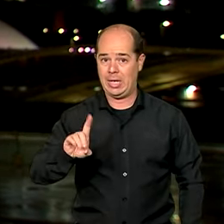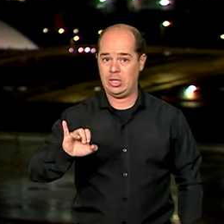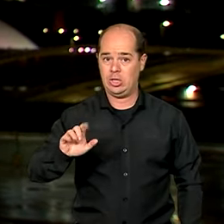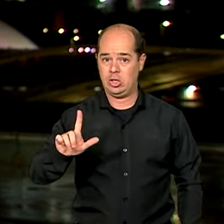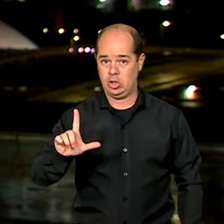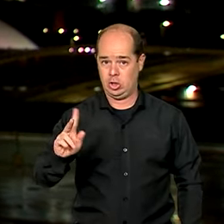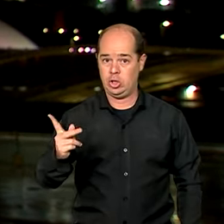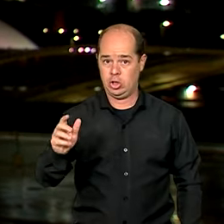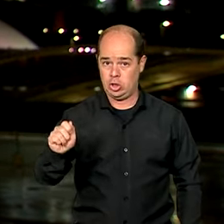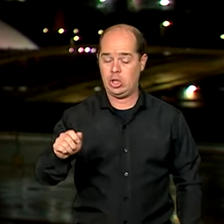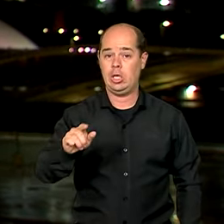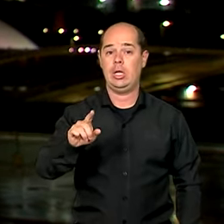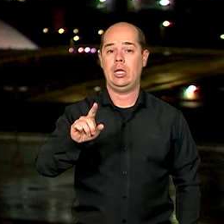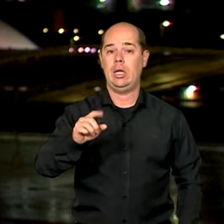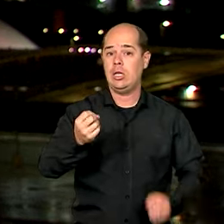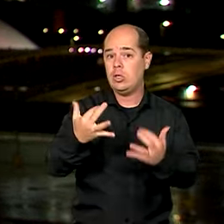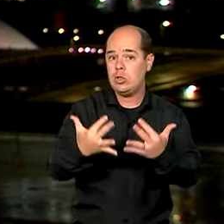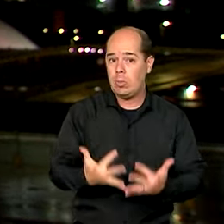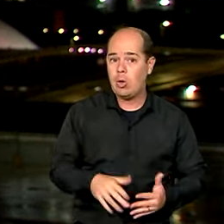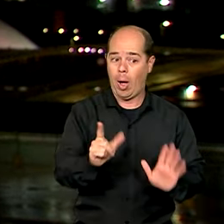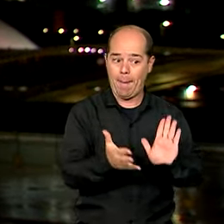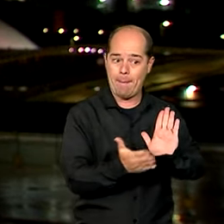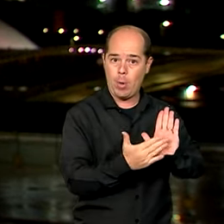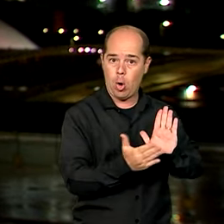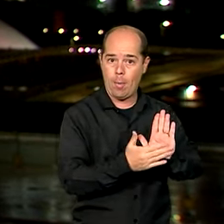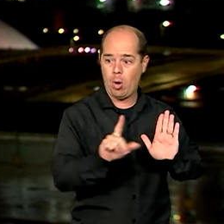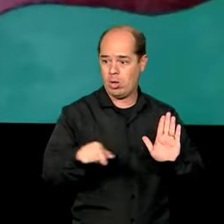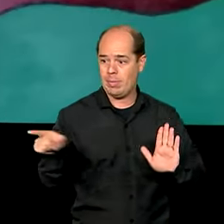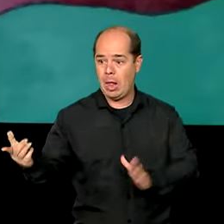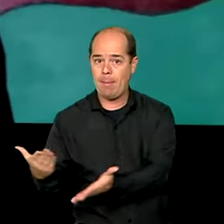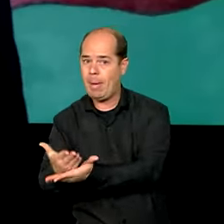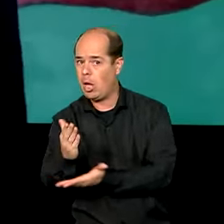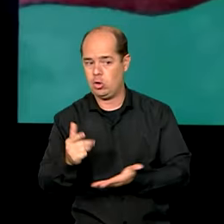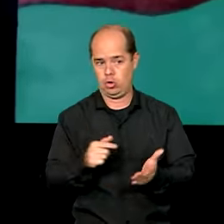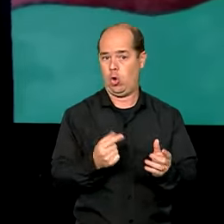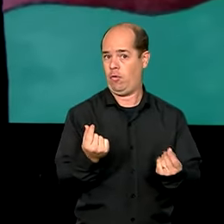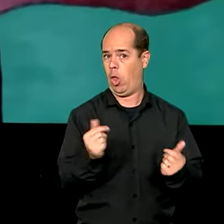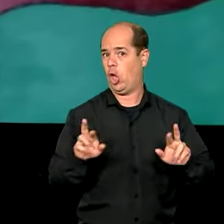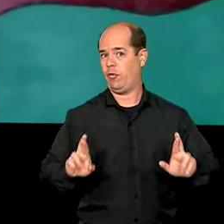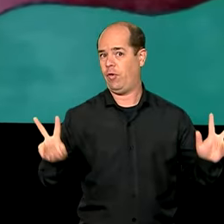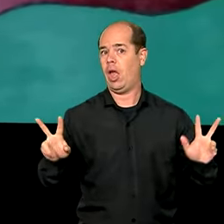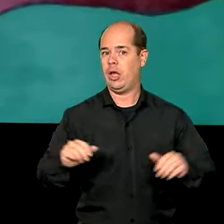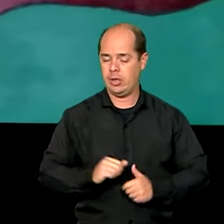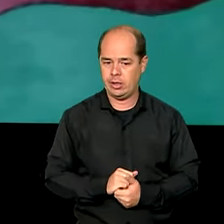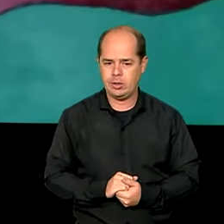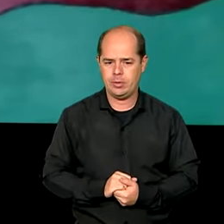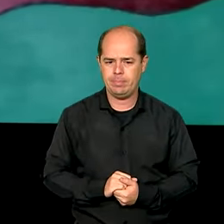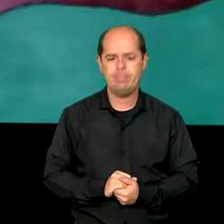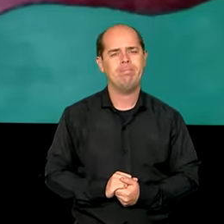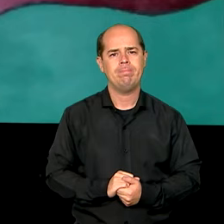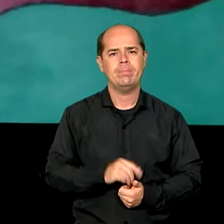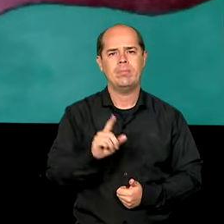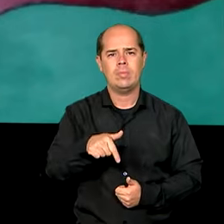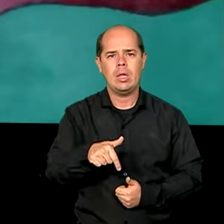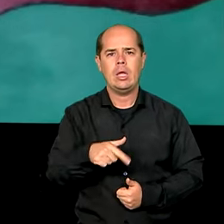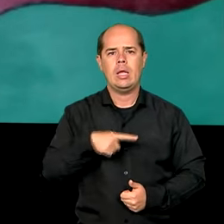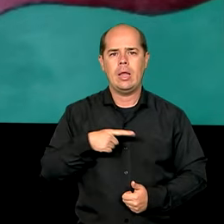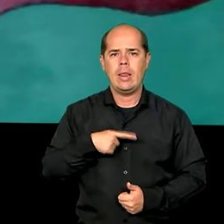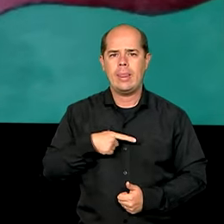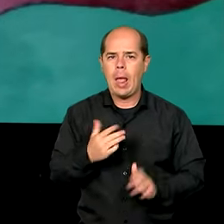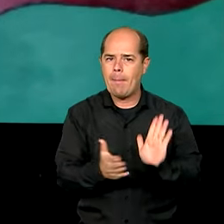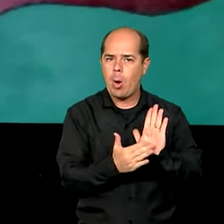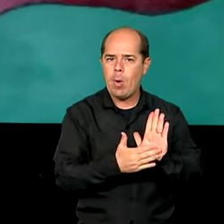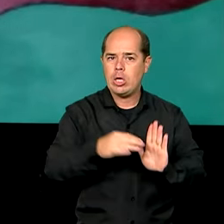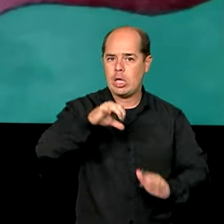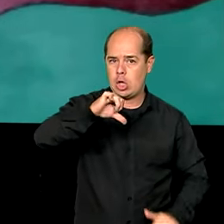é diferente da proposta encaminhada pelo governo. Vamos ouvir. O governo encaminhou para o Congresso Nacional a proposta de R 900 milhões.